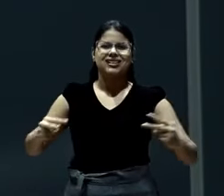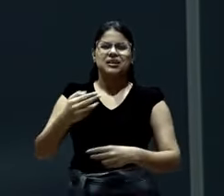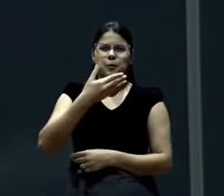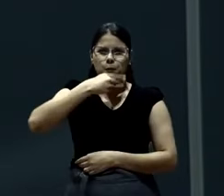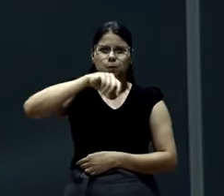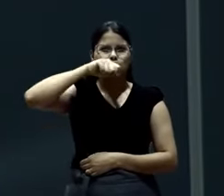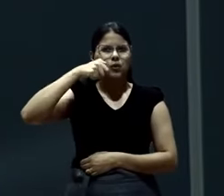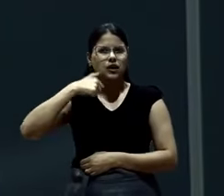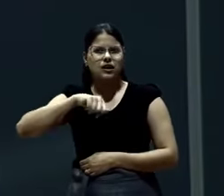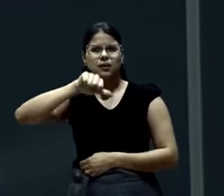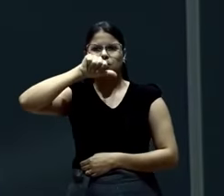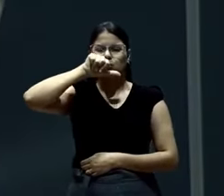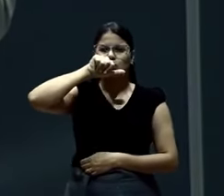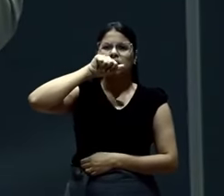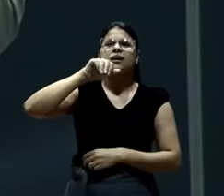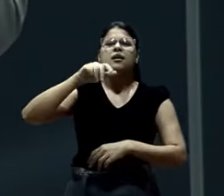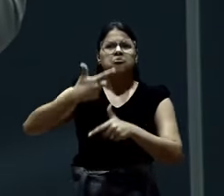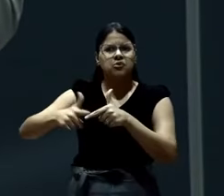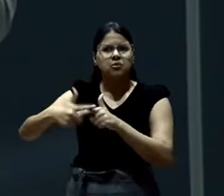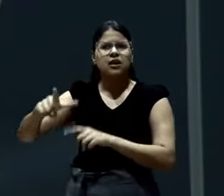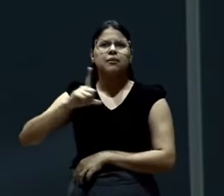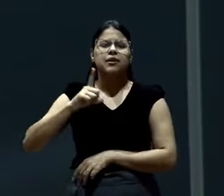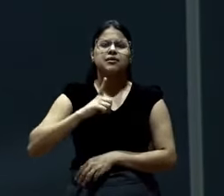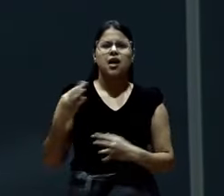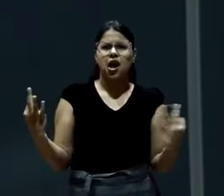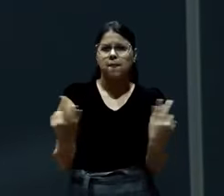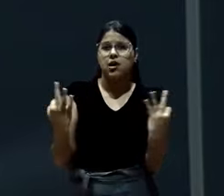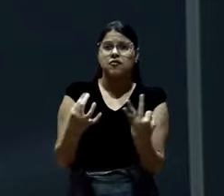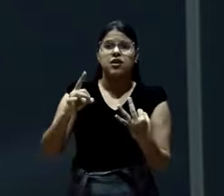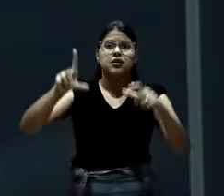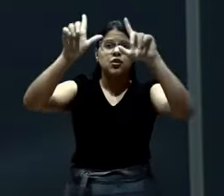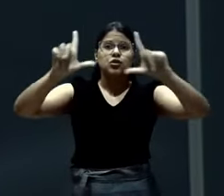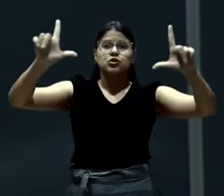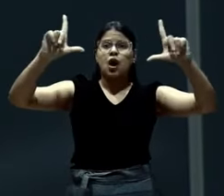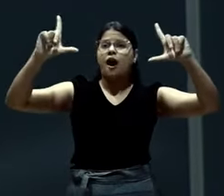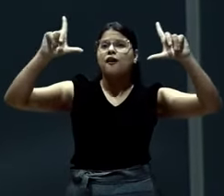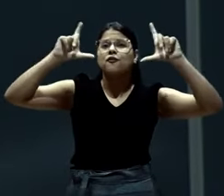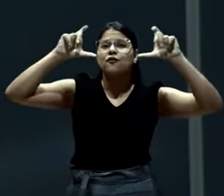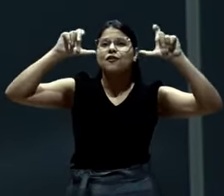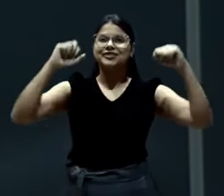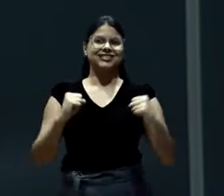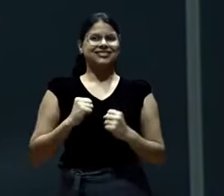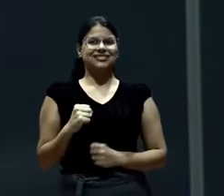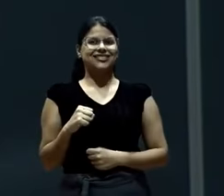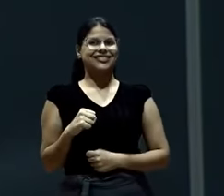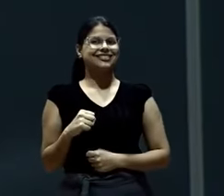Família é só bonito no retrato, na parede. Todo mundo junto, grudado e dando risada para a foto.